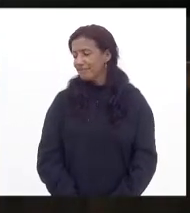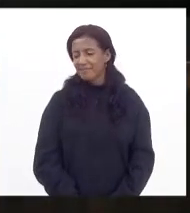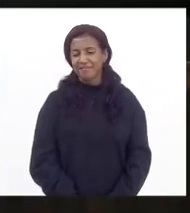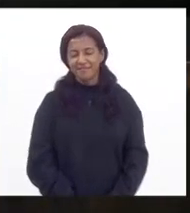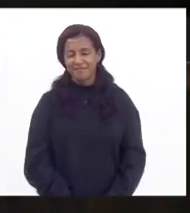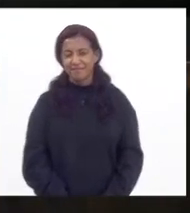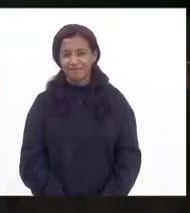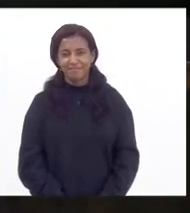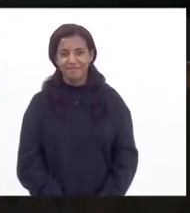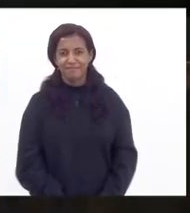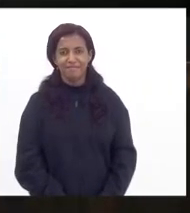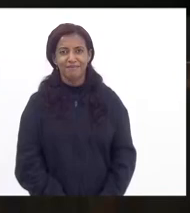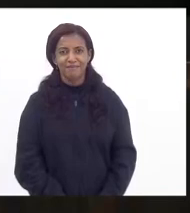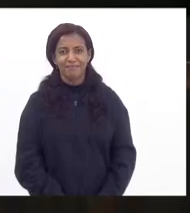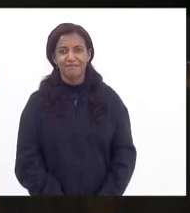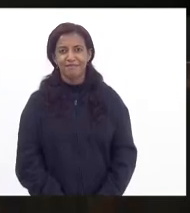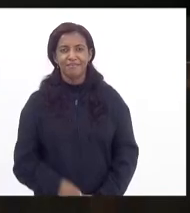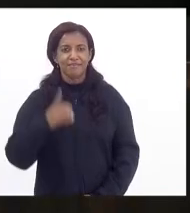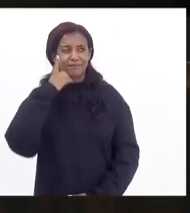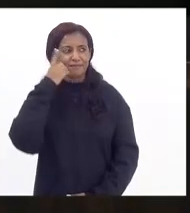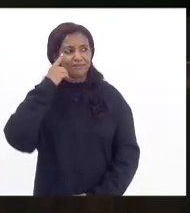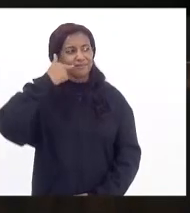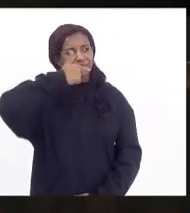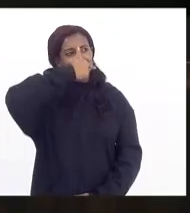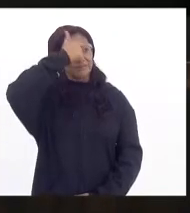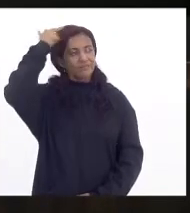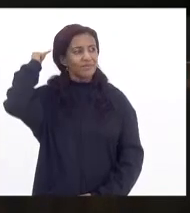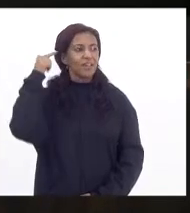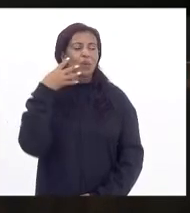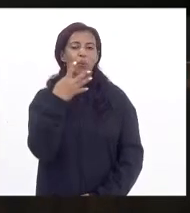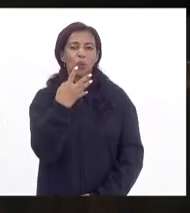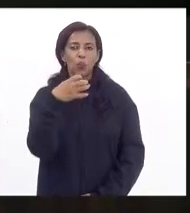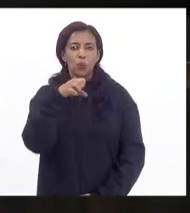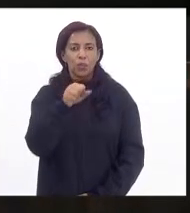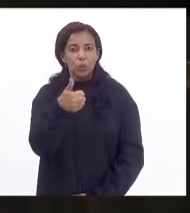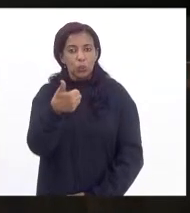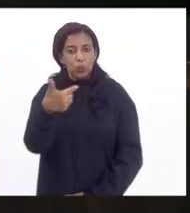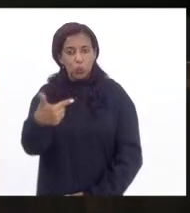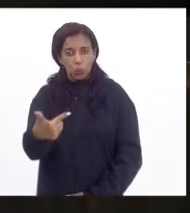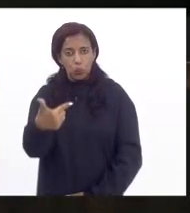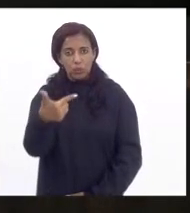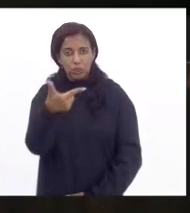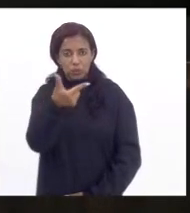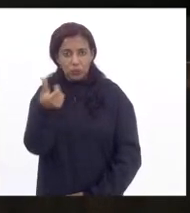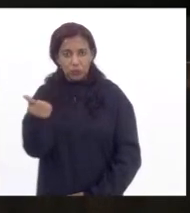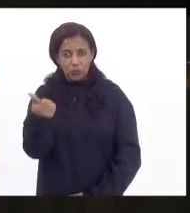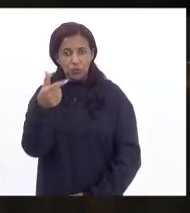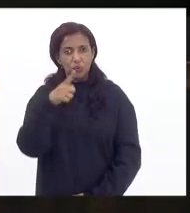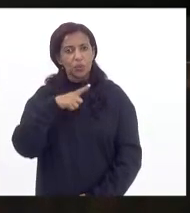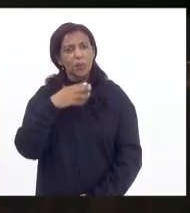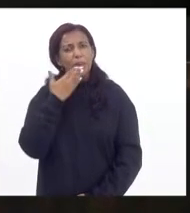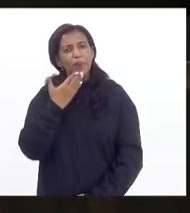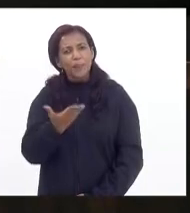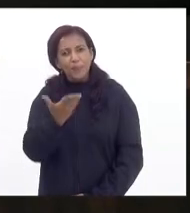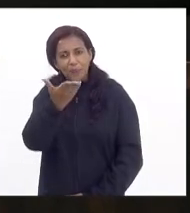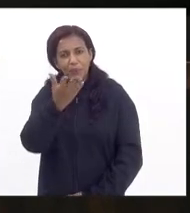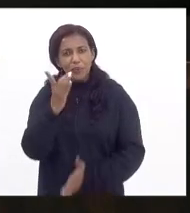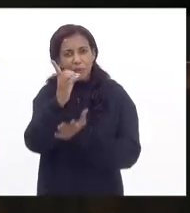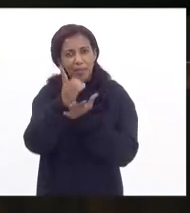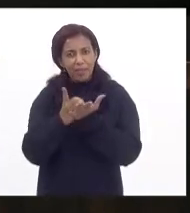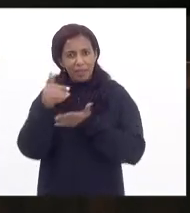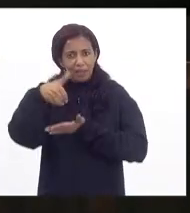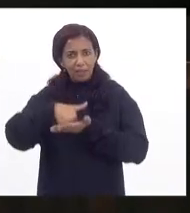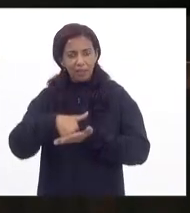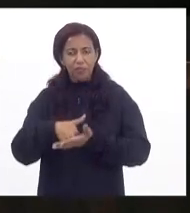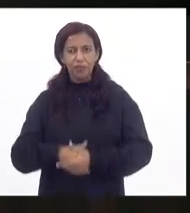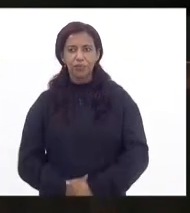de voto, deputado Luiz Paulo, no projeto 4812, 2021, V. Exª pediu a declaração